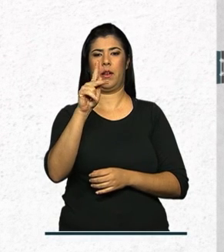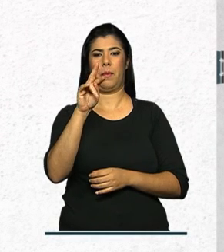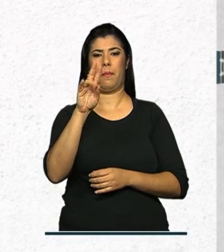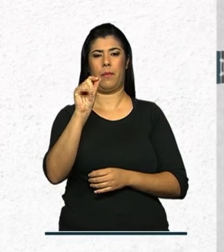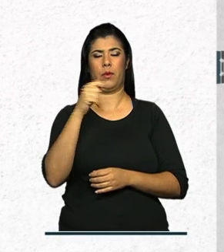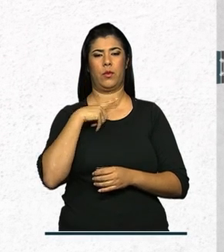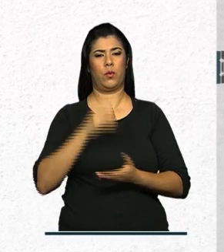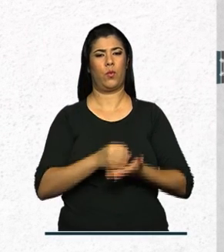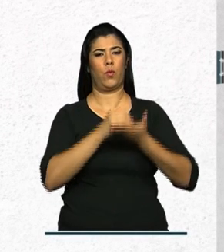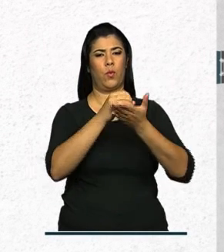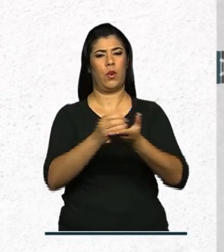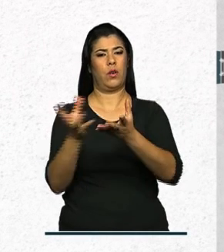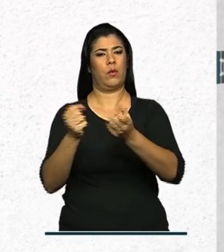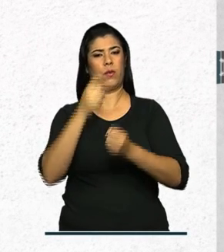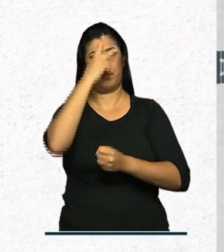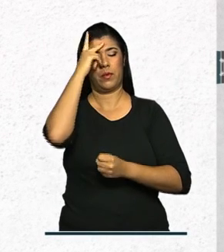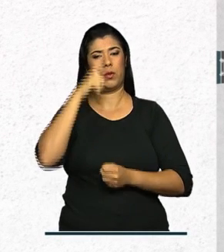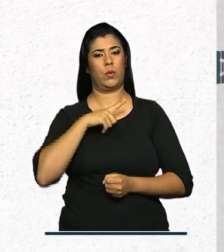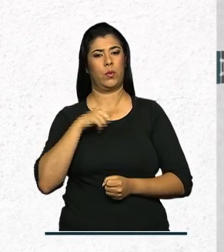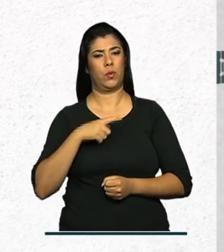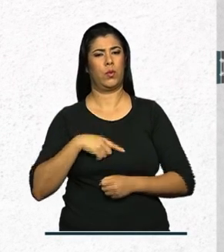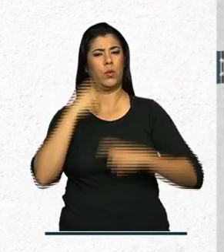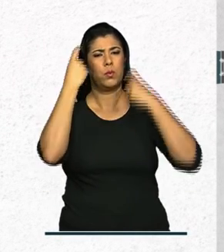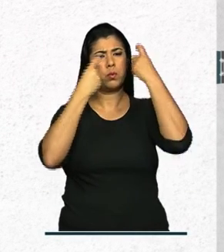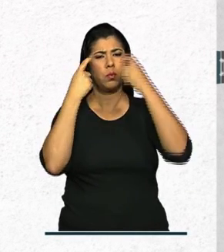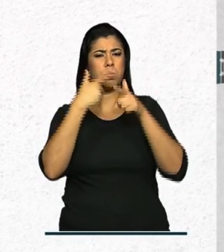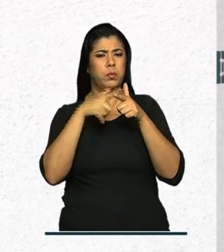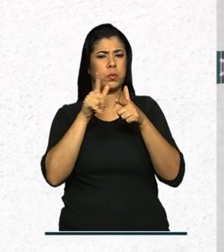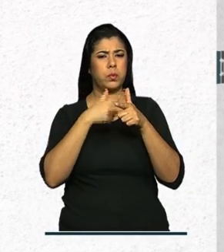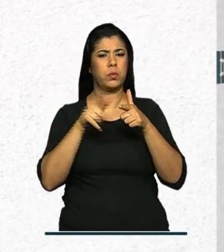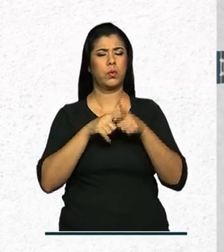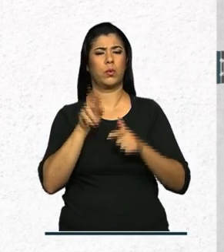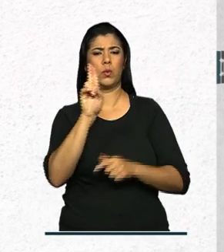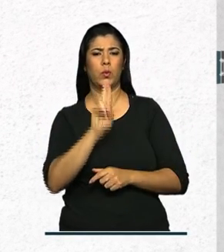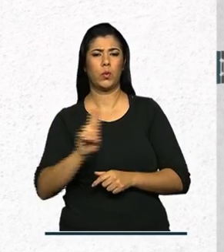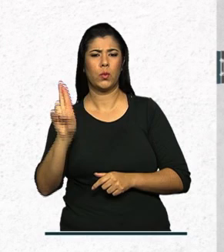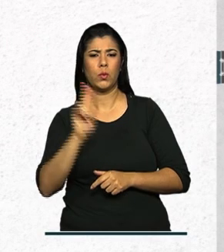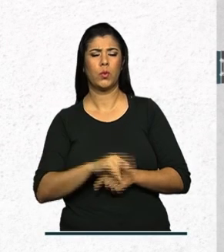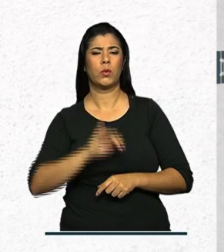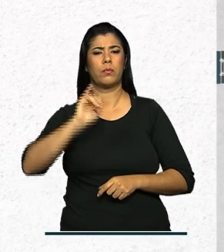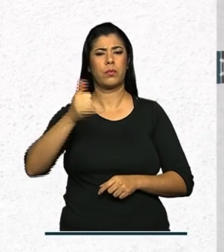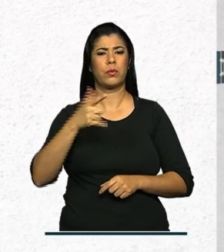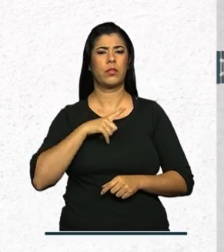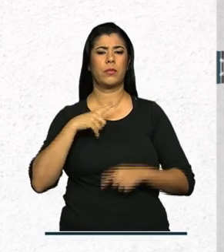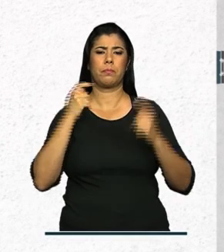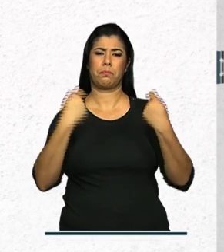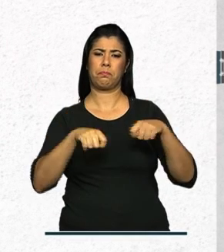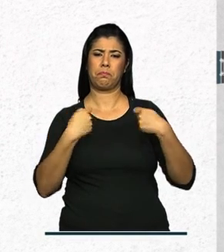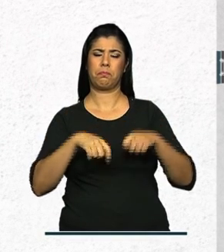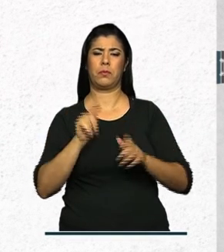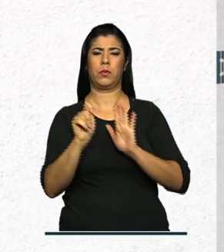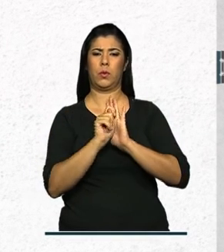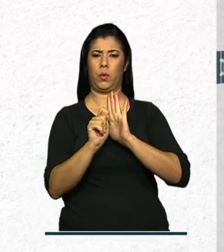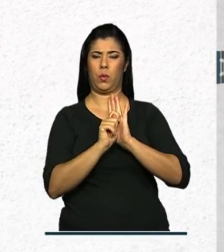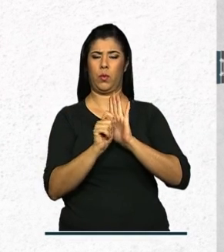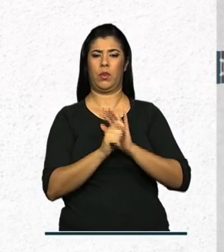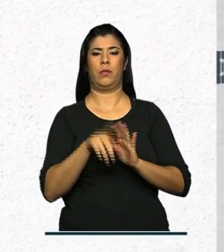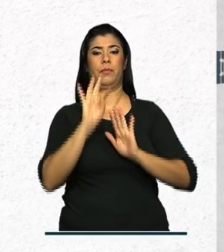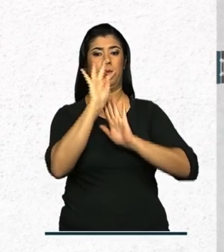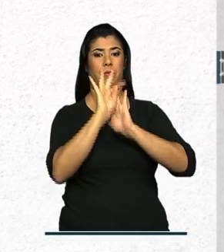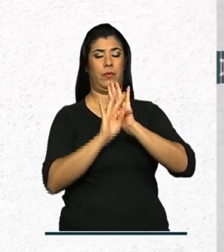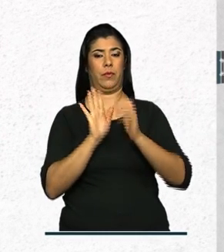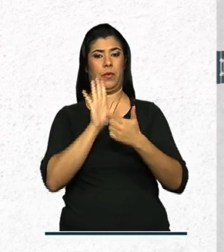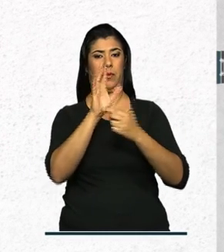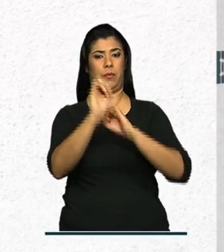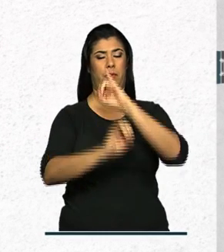aquelas que oferecem acolhimento para pessoas com transtornos decorrentes do uso, abuso ou dependência de drogas. O texto está